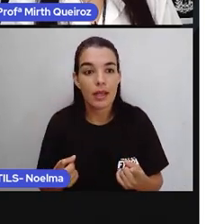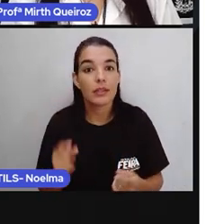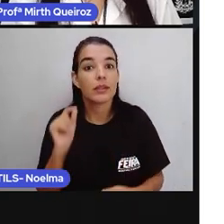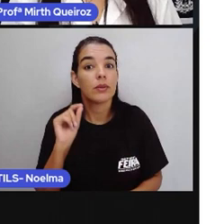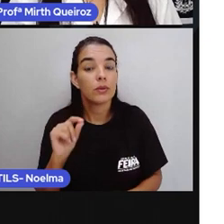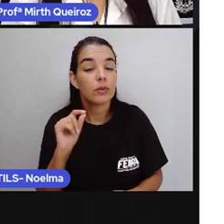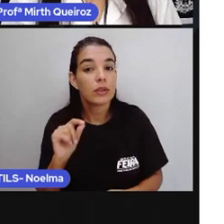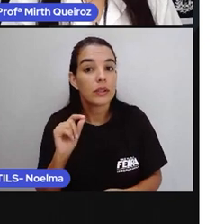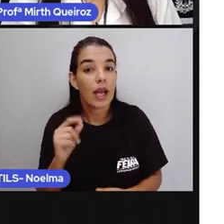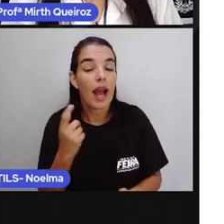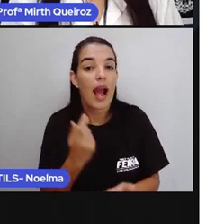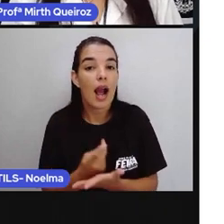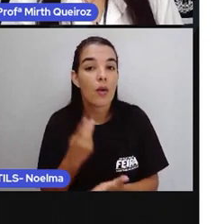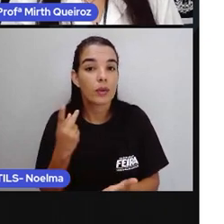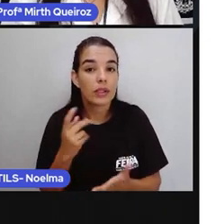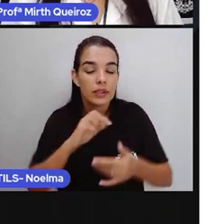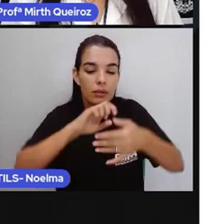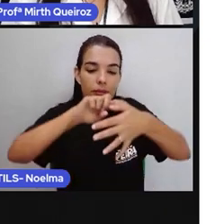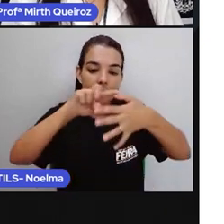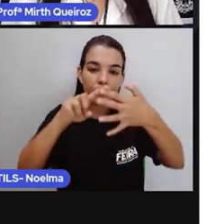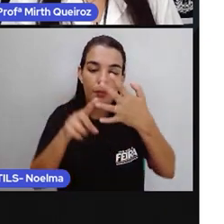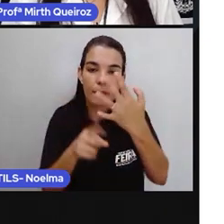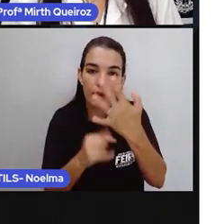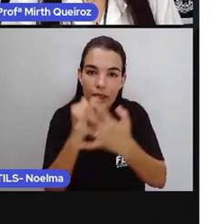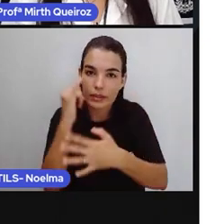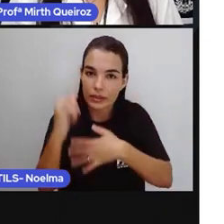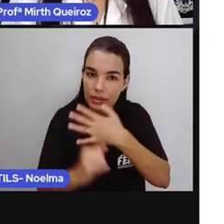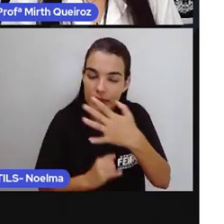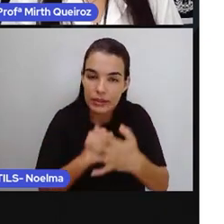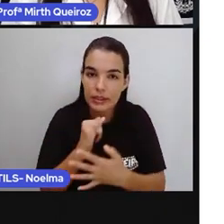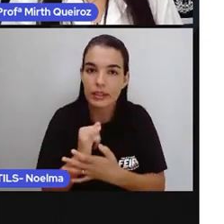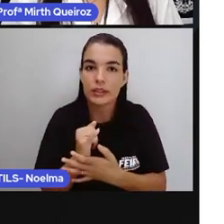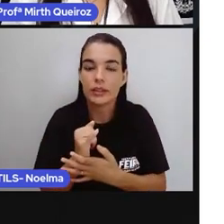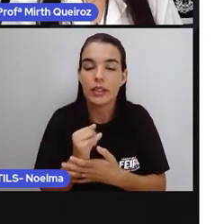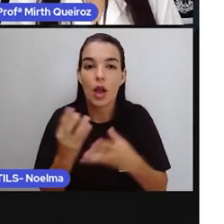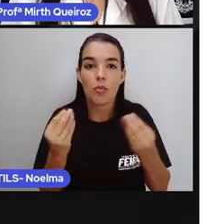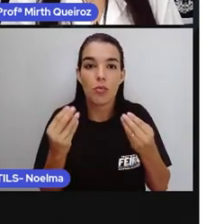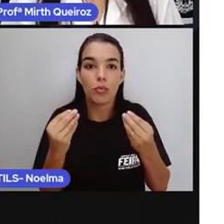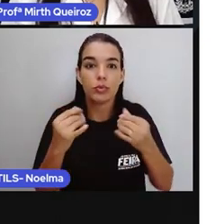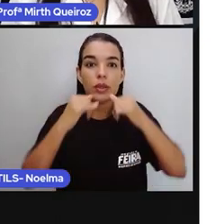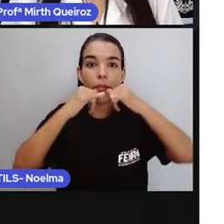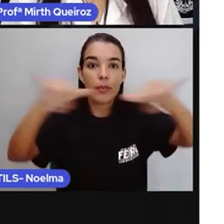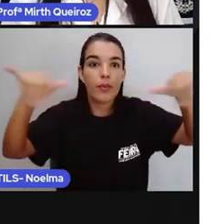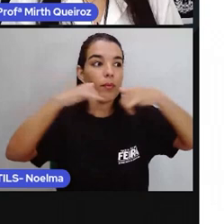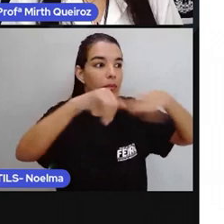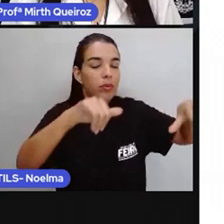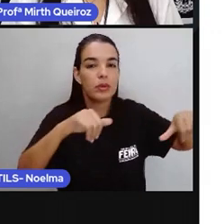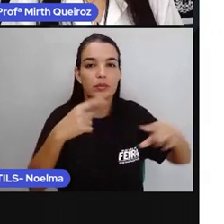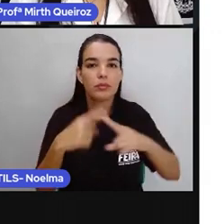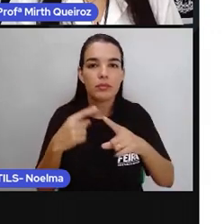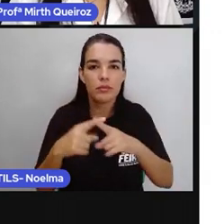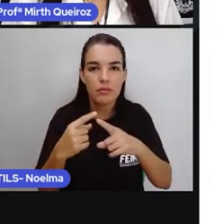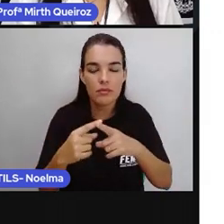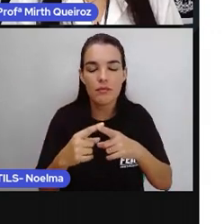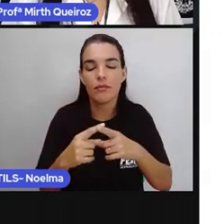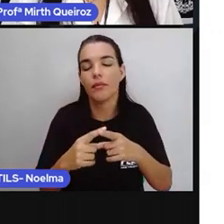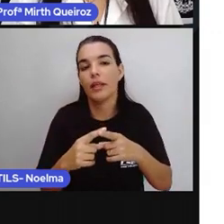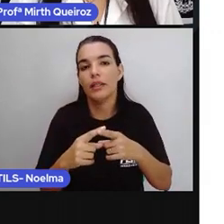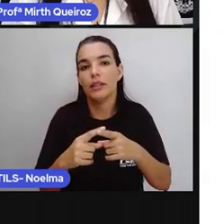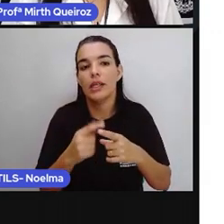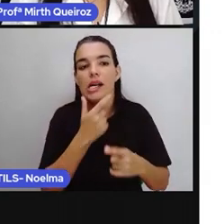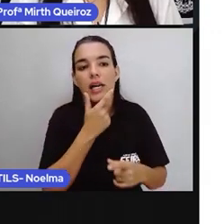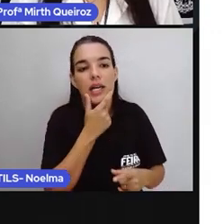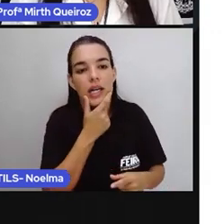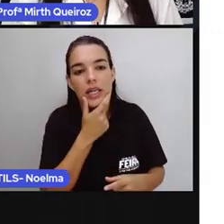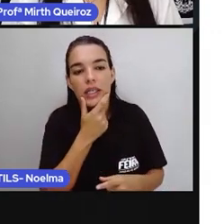advento das redes sociais que esse tipo de publicação se popularizou. A imprensa internacional começou a usar com